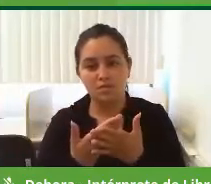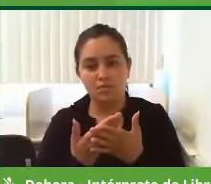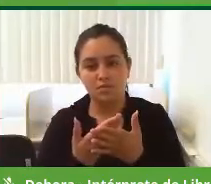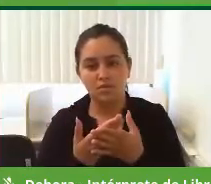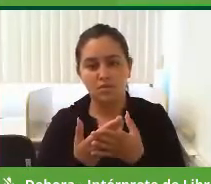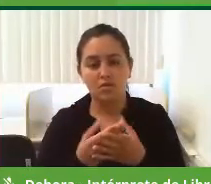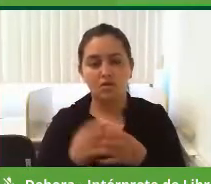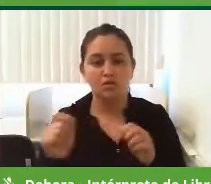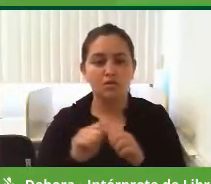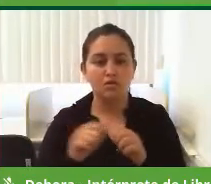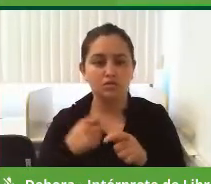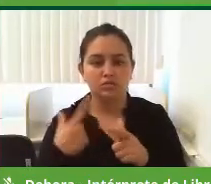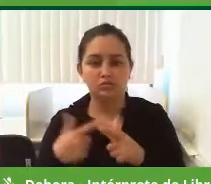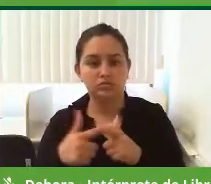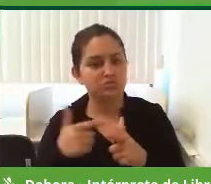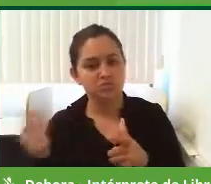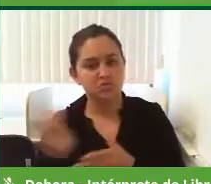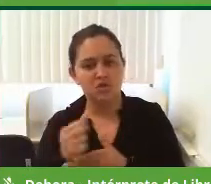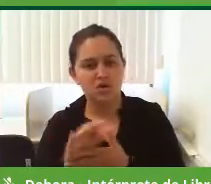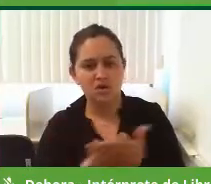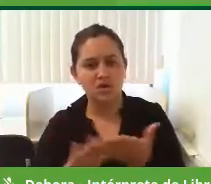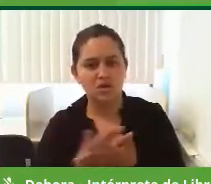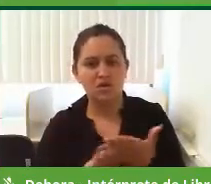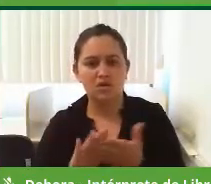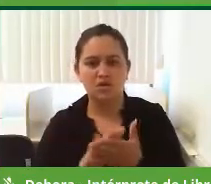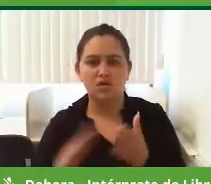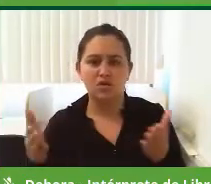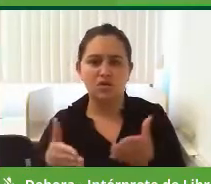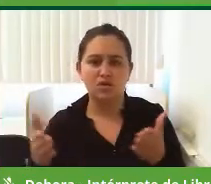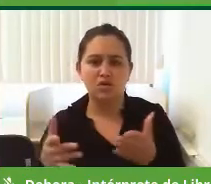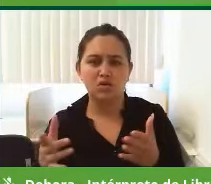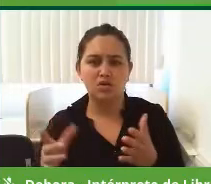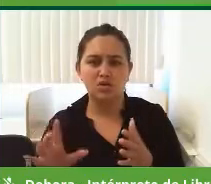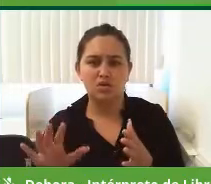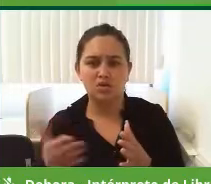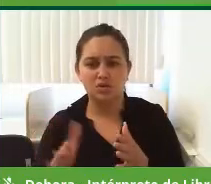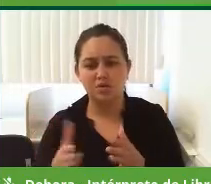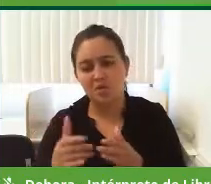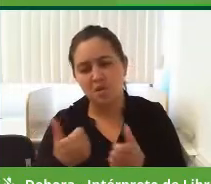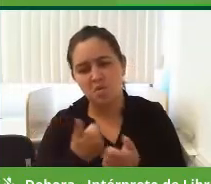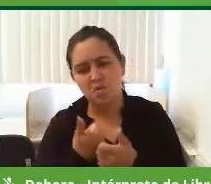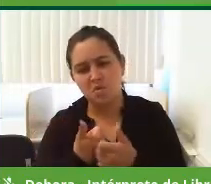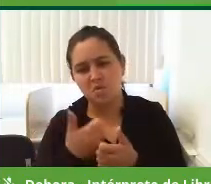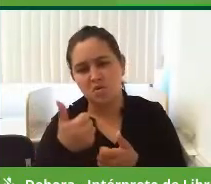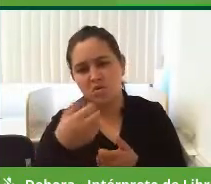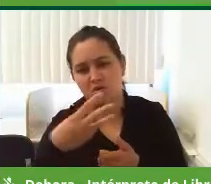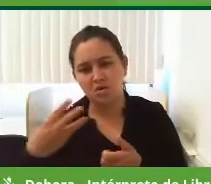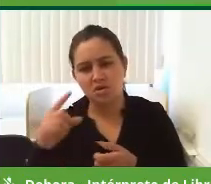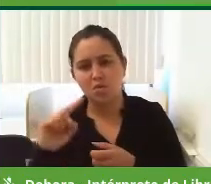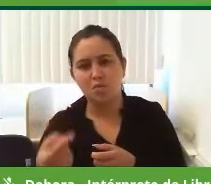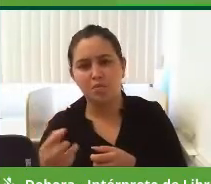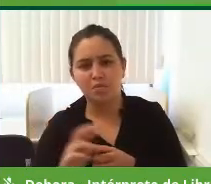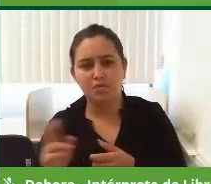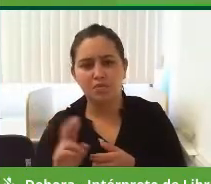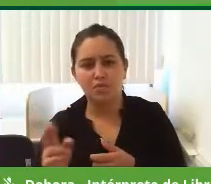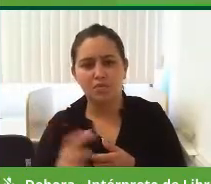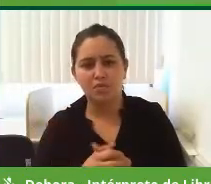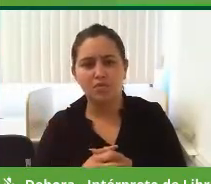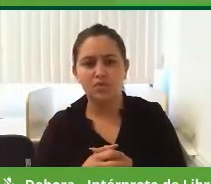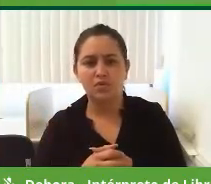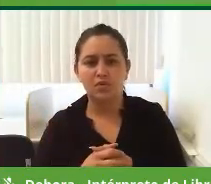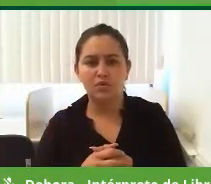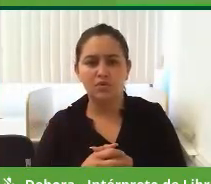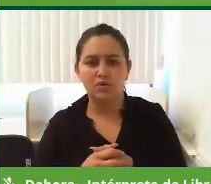implantar, porque não custa caro, não é caro, não. Hoje, um quadro digital deve custar em torno de R$ mil, se você for comprar em